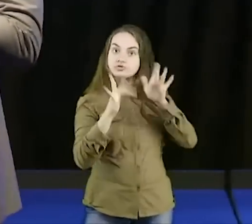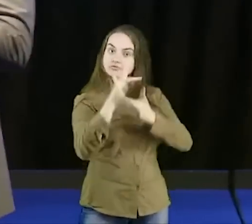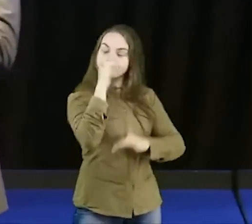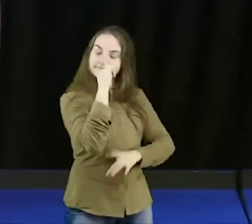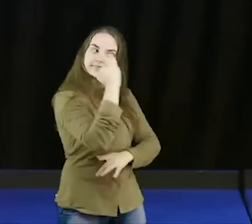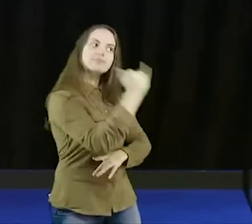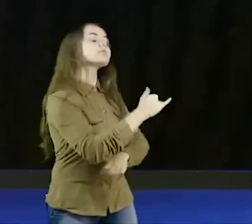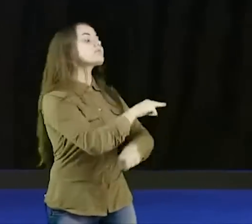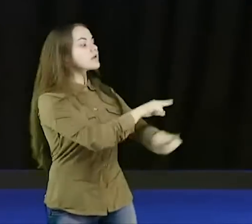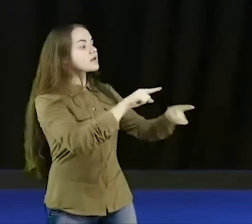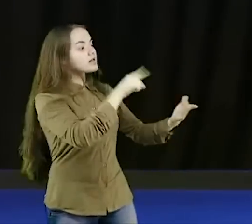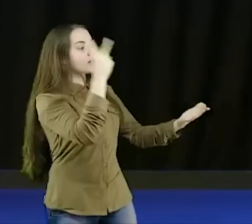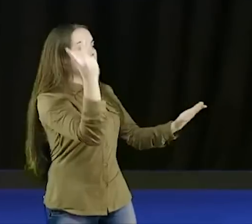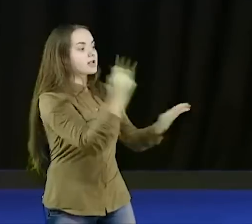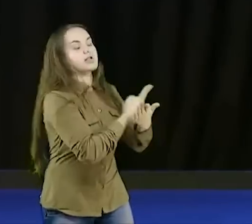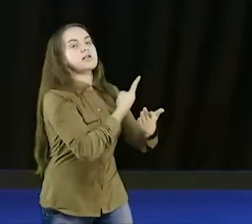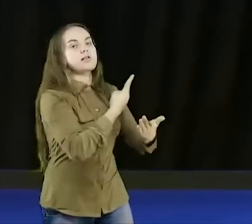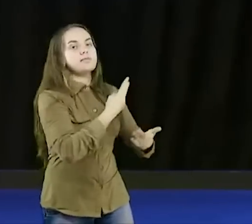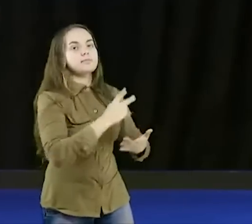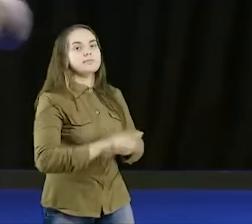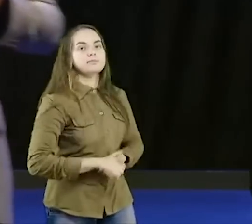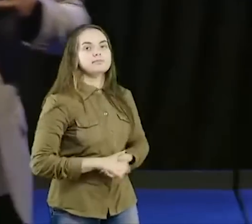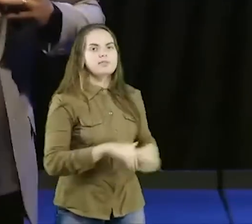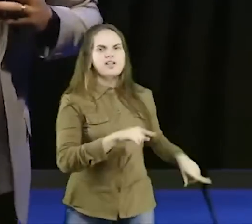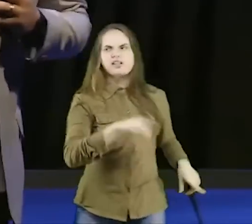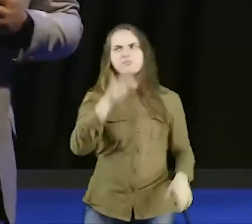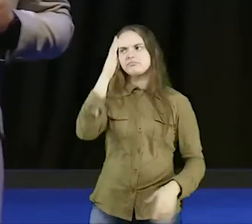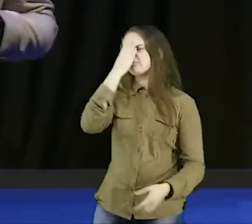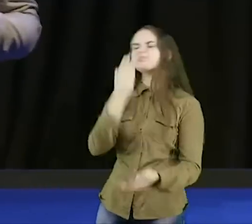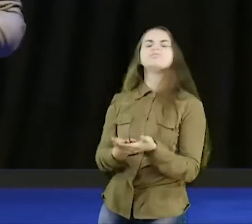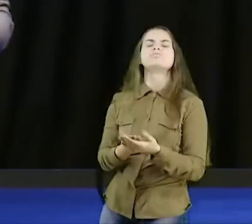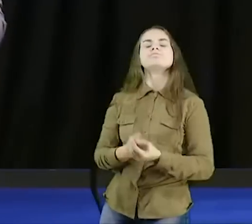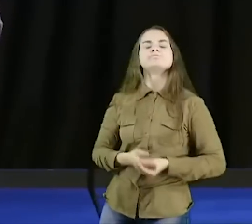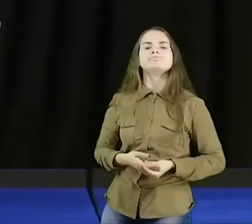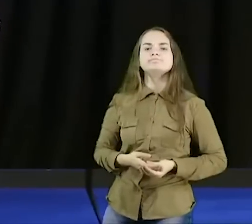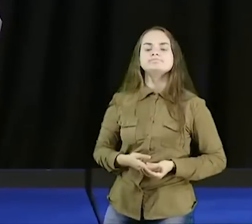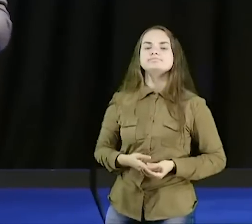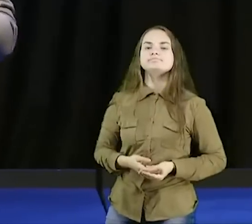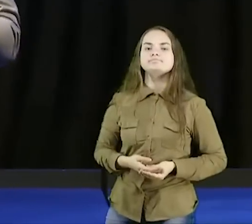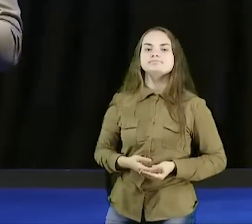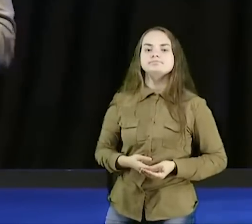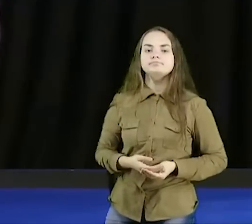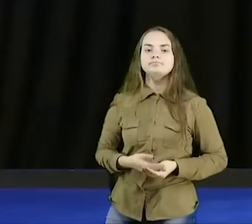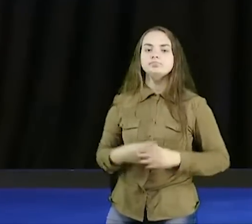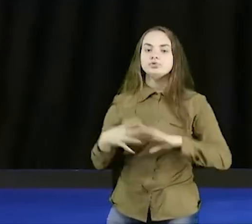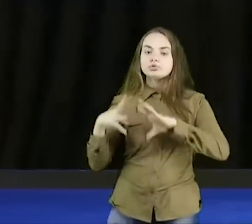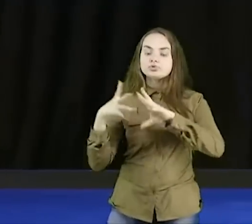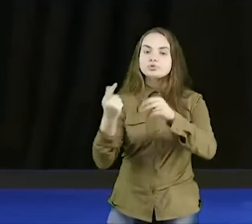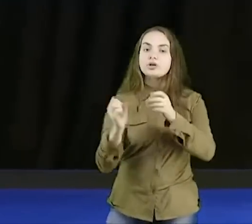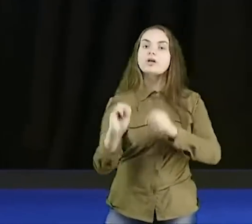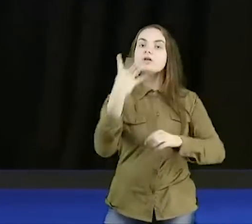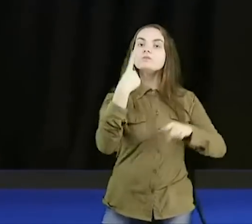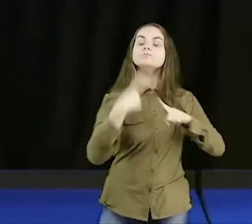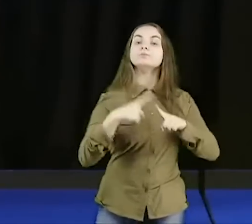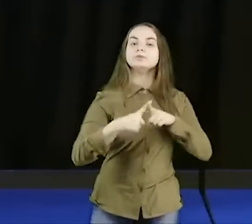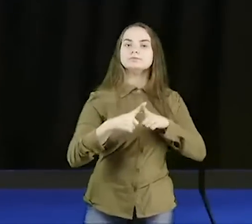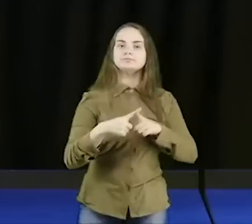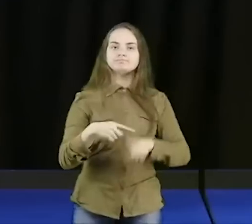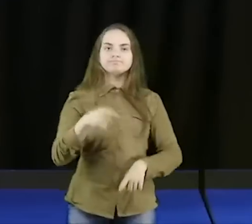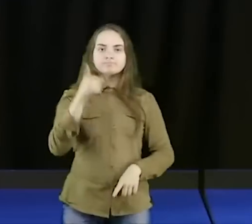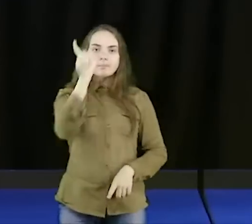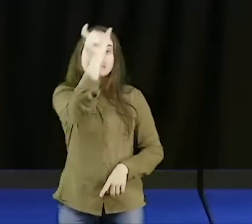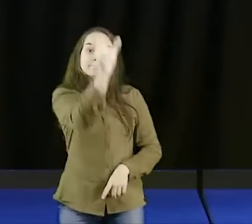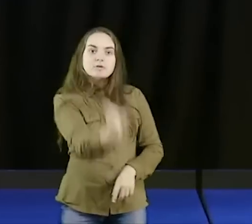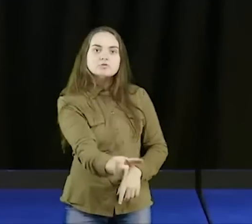eles, que eles estão errados, eles não acreditam nisso, tudo acontece, porque o endemoniado,